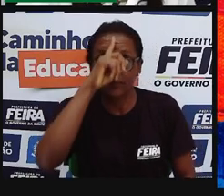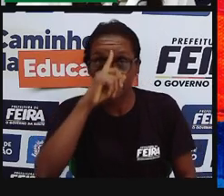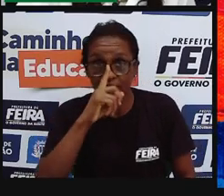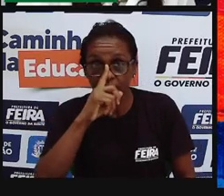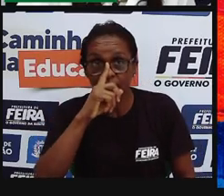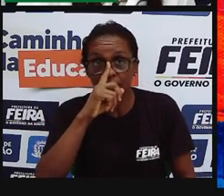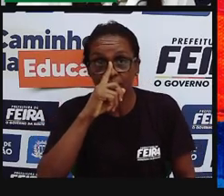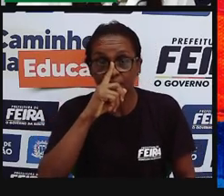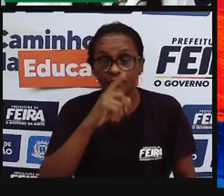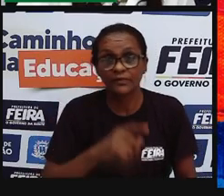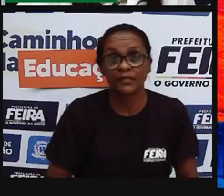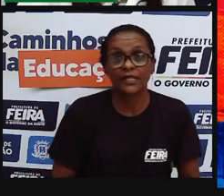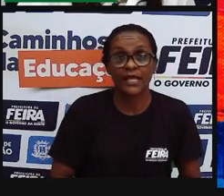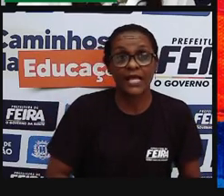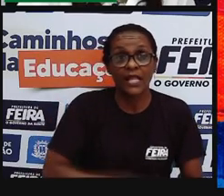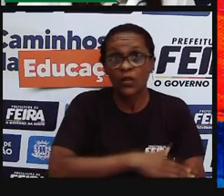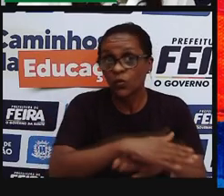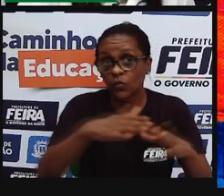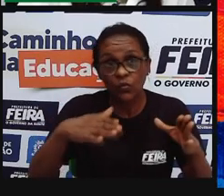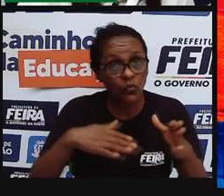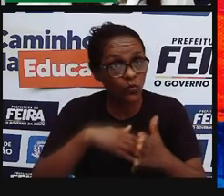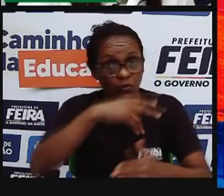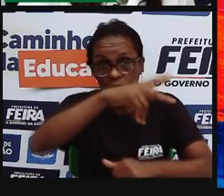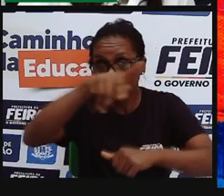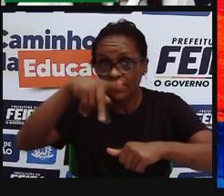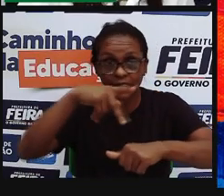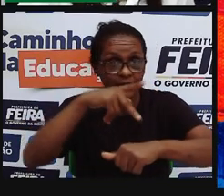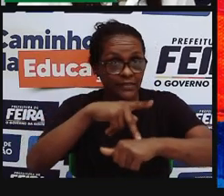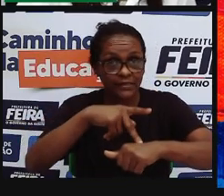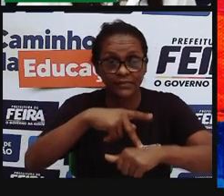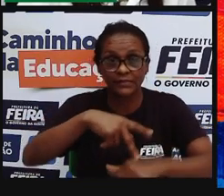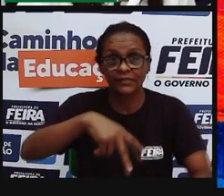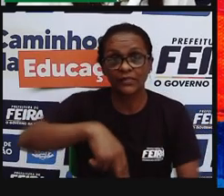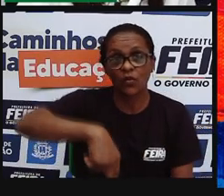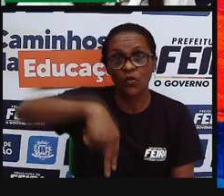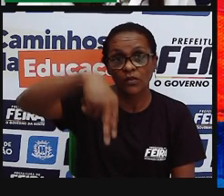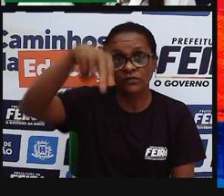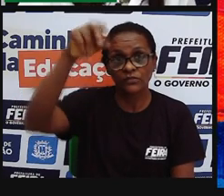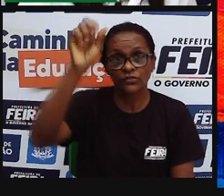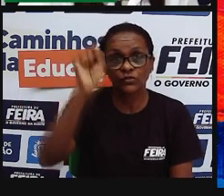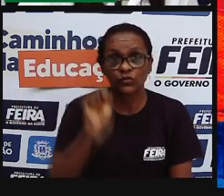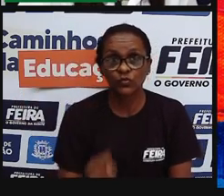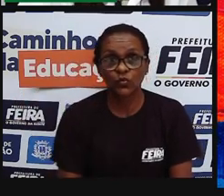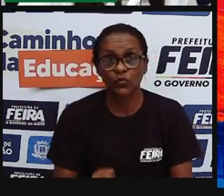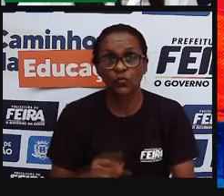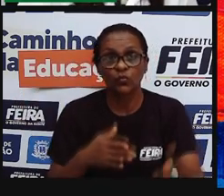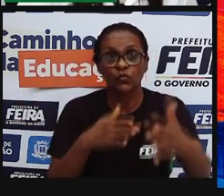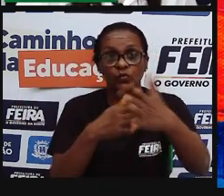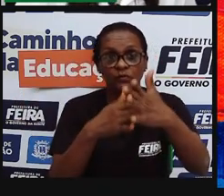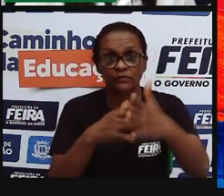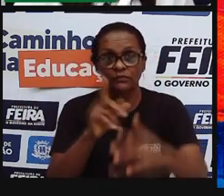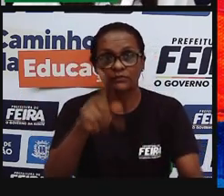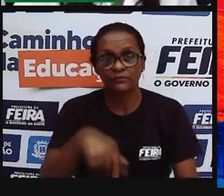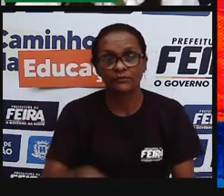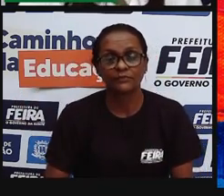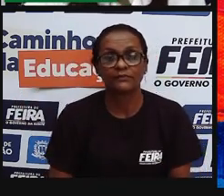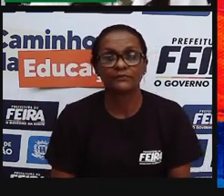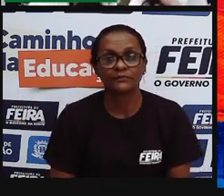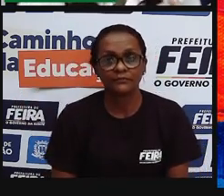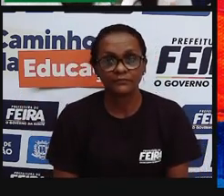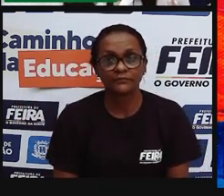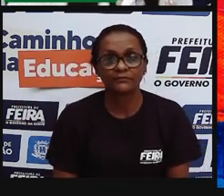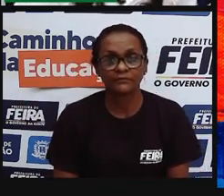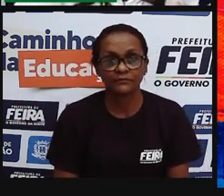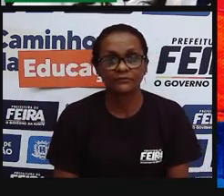o Rio Grande do Norte, até o sul do nosso país, né, só que a Mata Atlântica, ela, é um dos biomas que mais